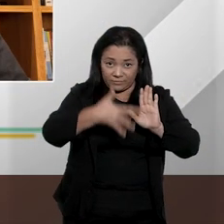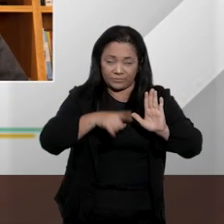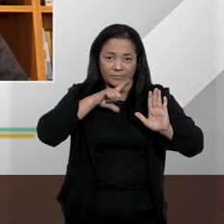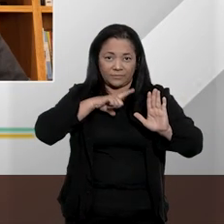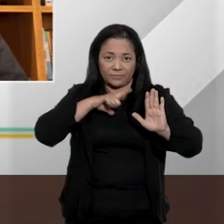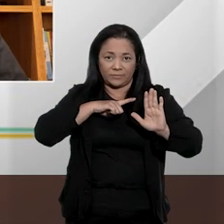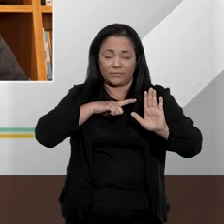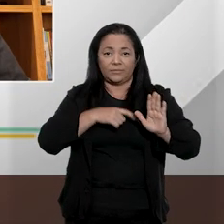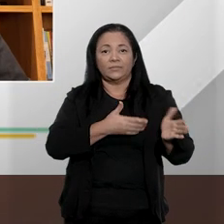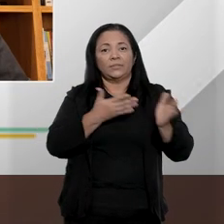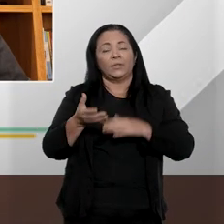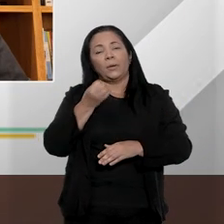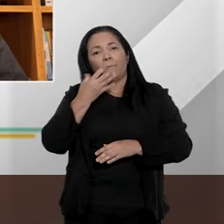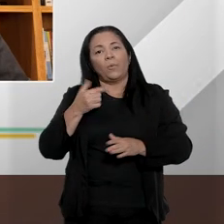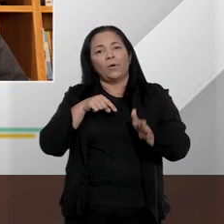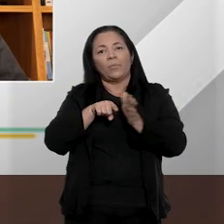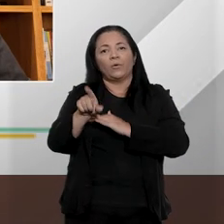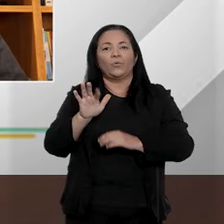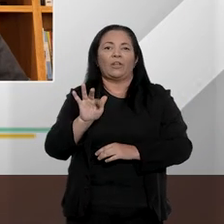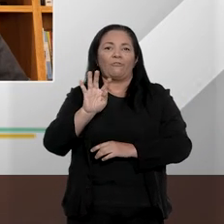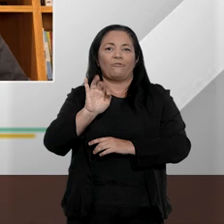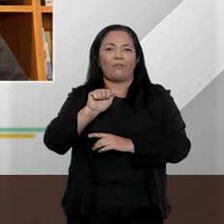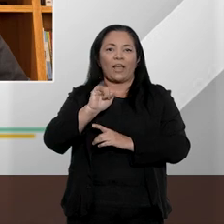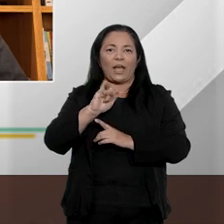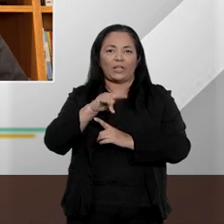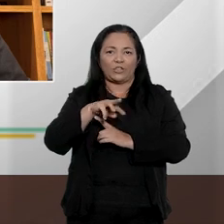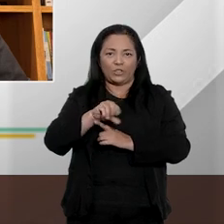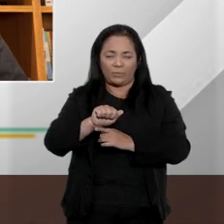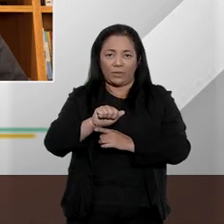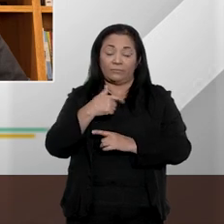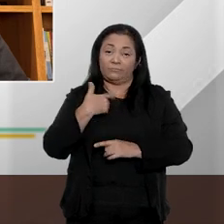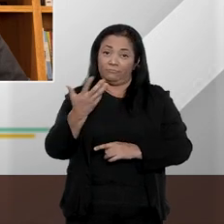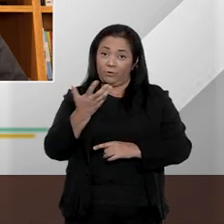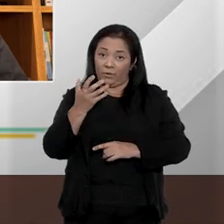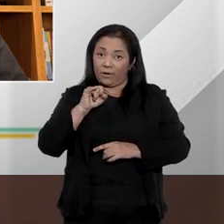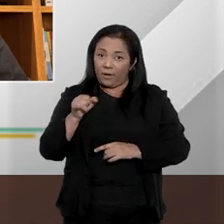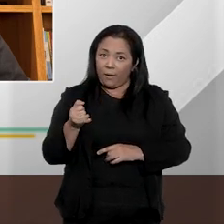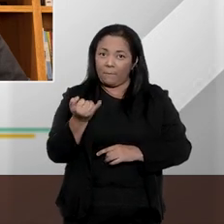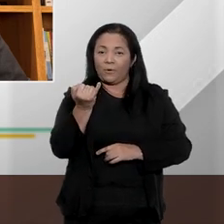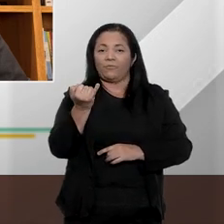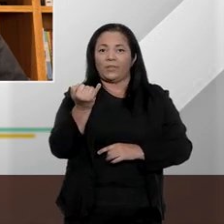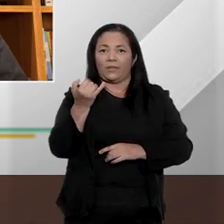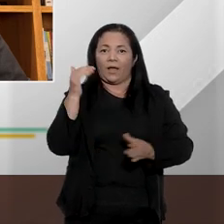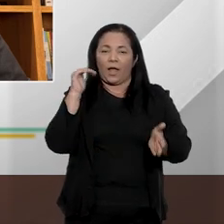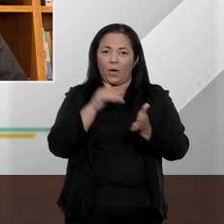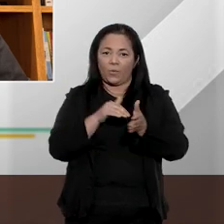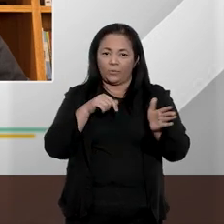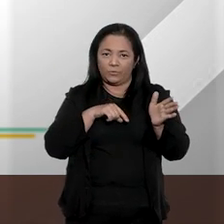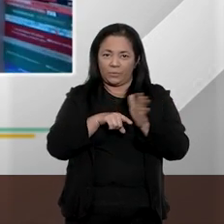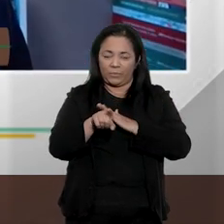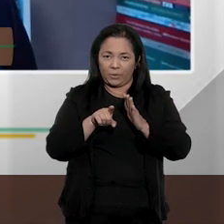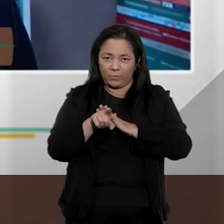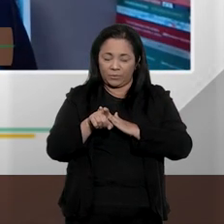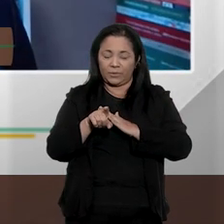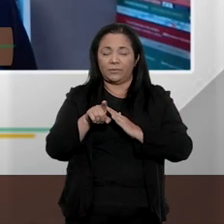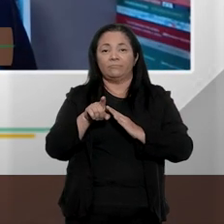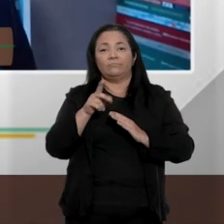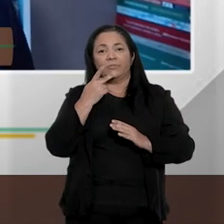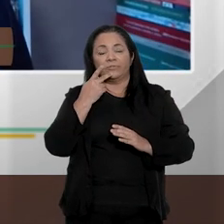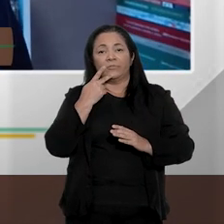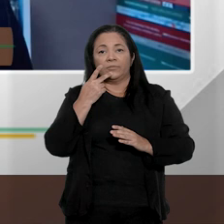boa pergunta, Fátima. Primeiro, eu gostaria apenas de acrescentar, aproveitando sua última pergunta, repito, que